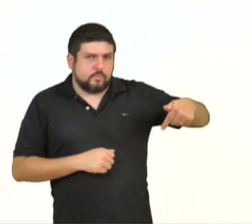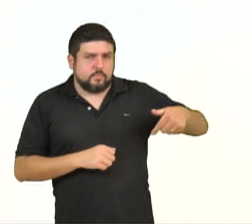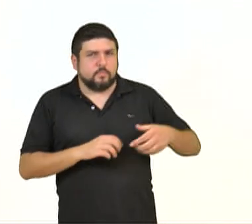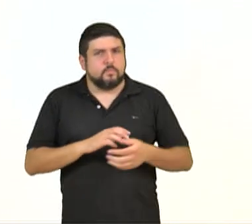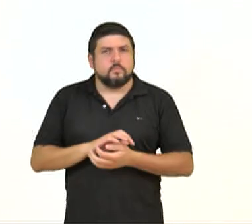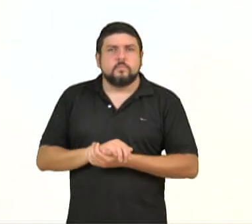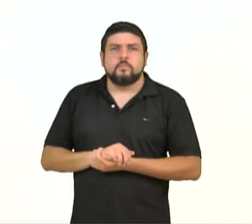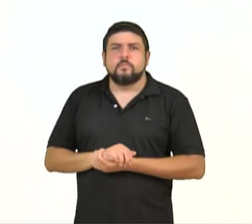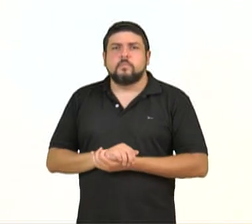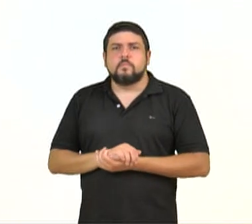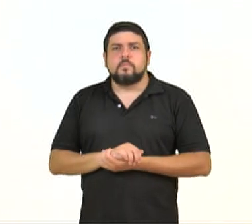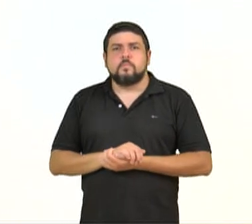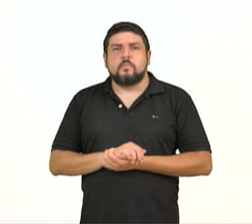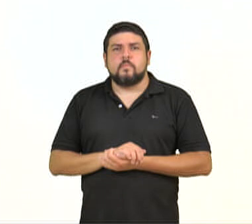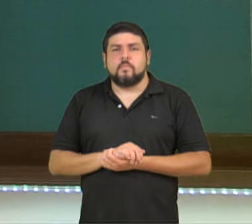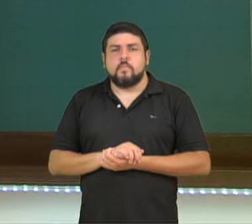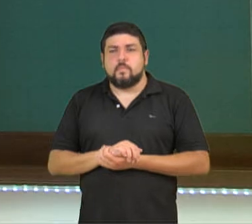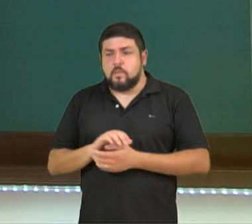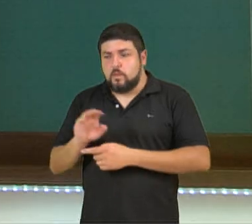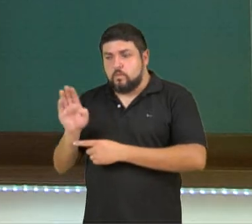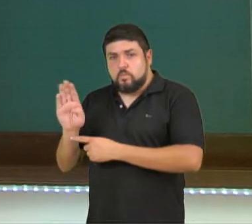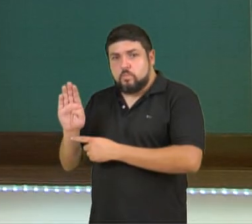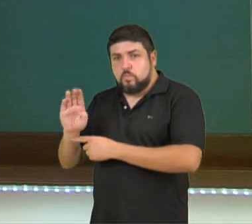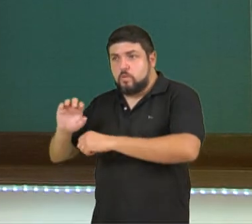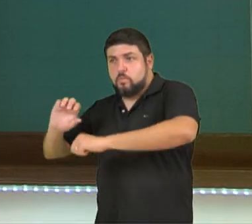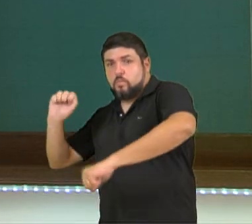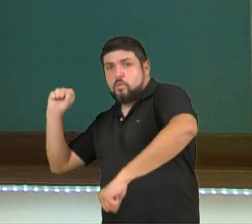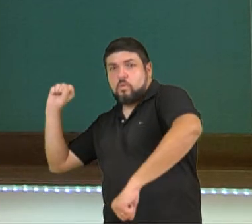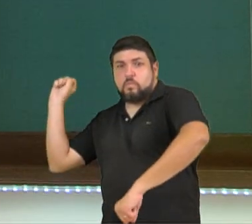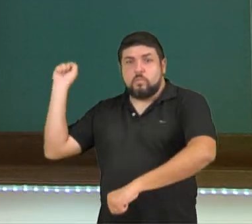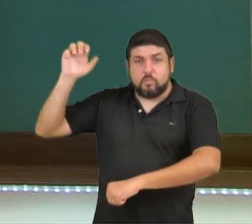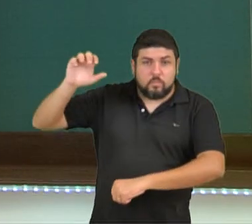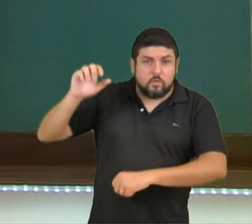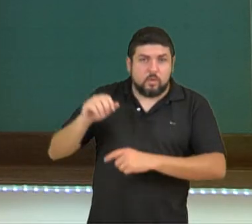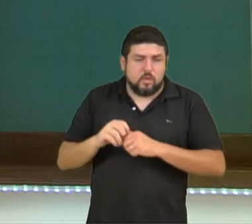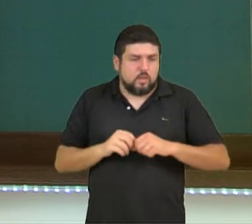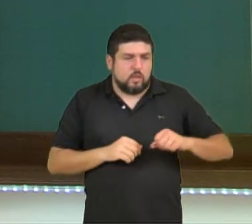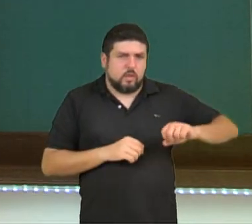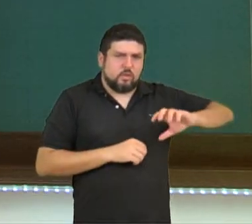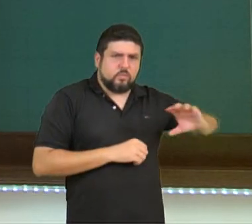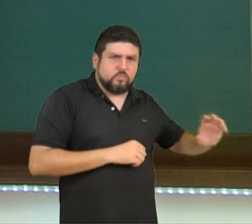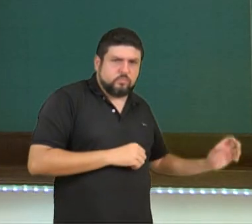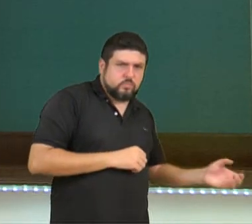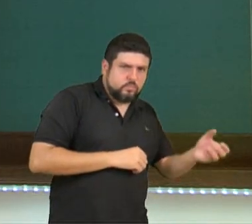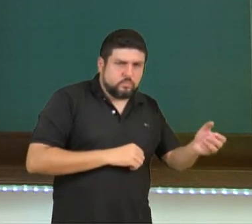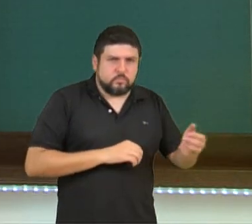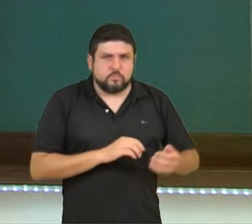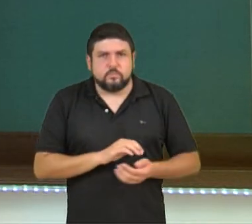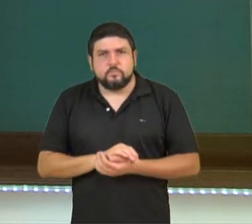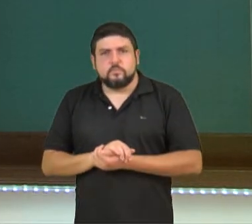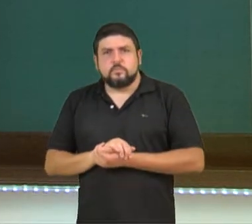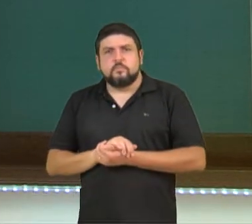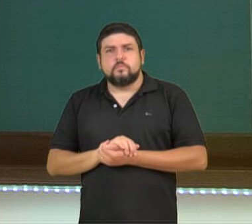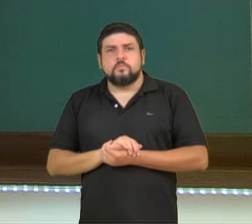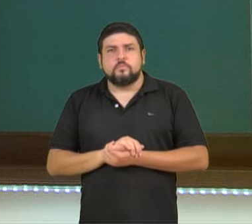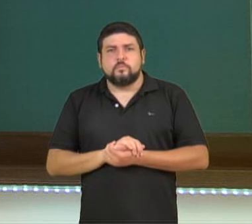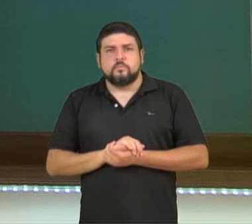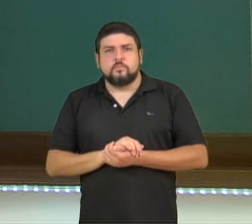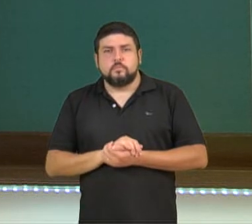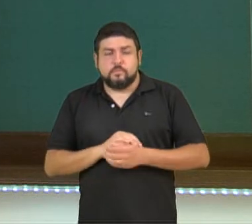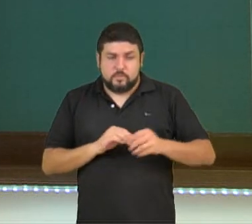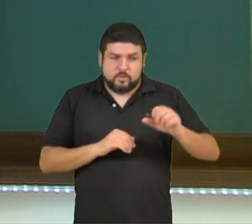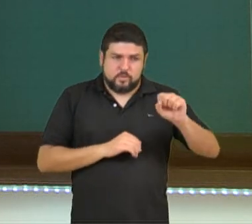O lançamento no beisebol é por cima e no softball o lançamento é por baixo e no caso aqui do